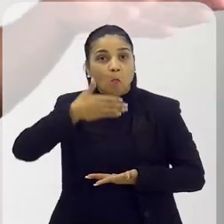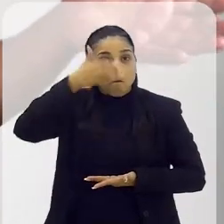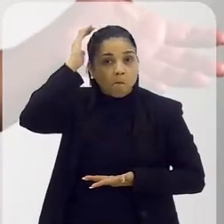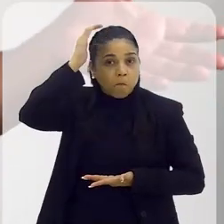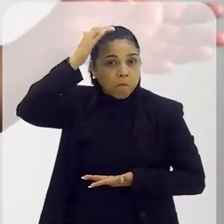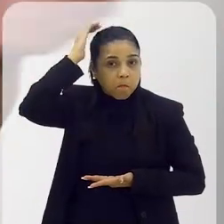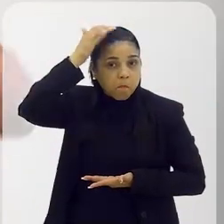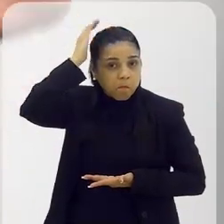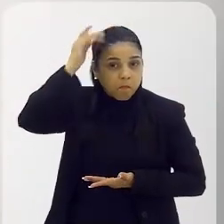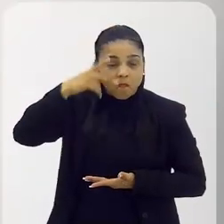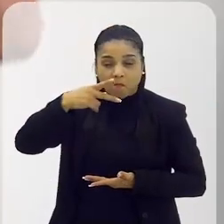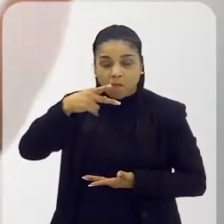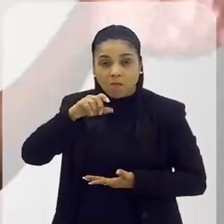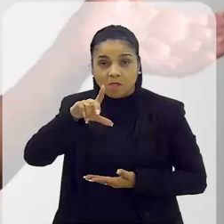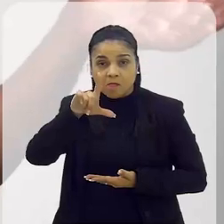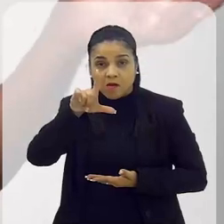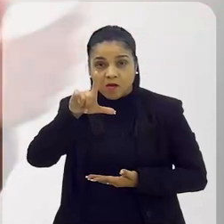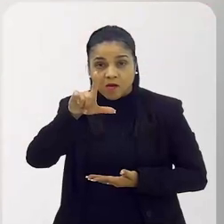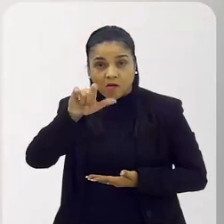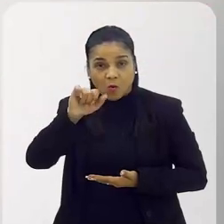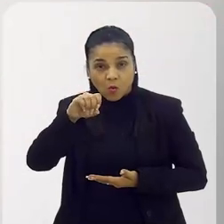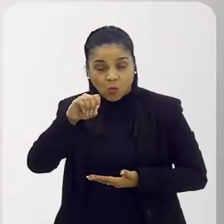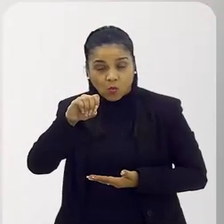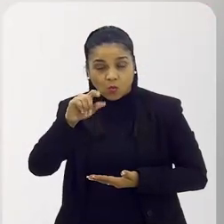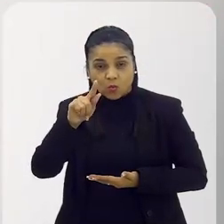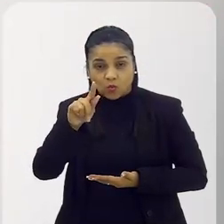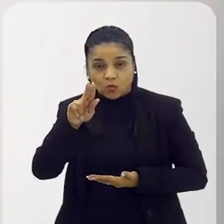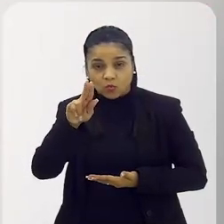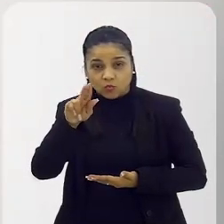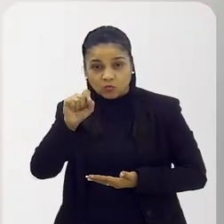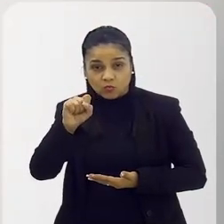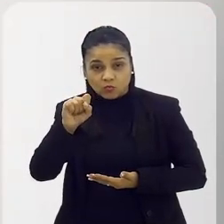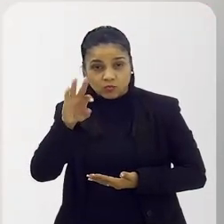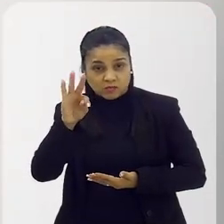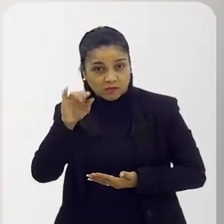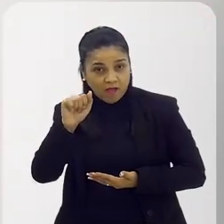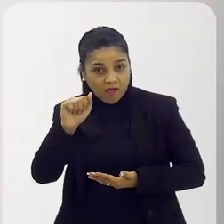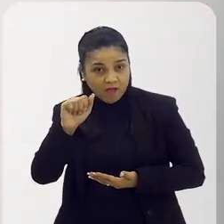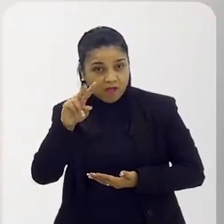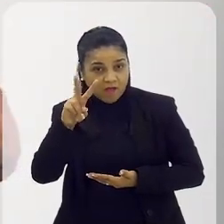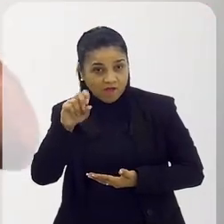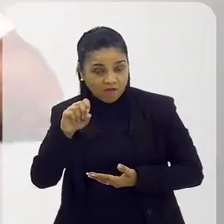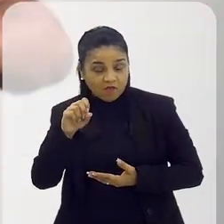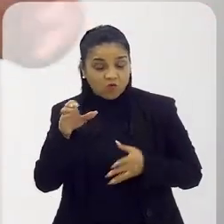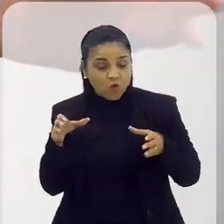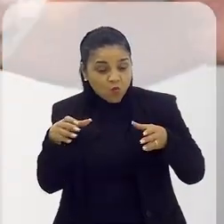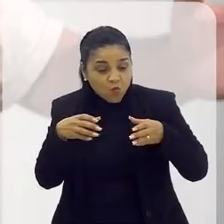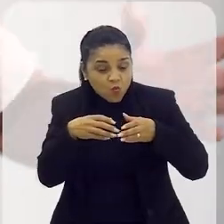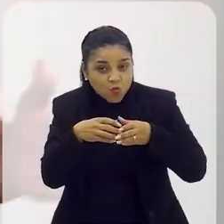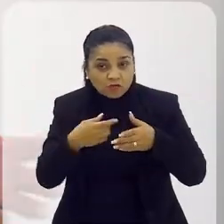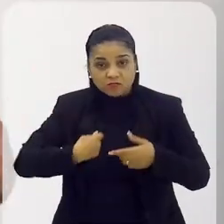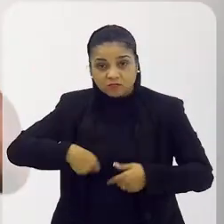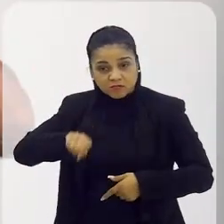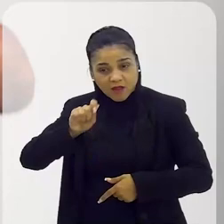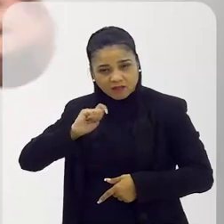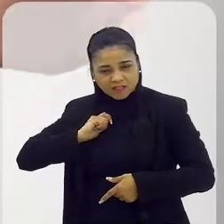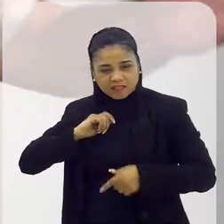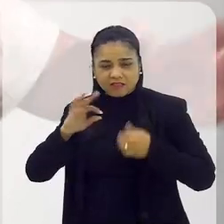produção do Paulo Gustavo é um dinheiro aberto. Então, você tem que saber aplicar o coletivo de